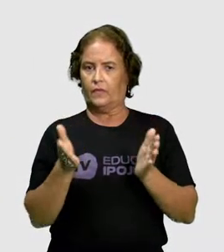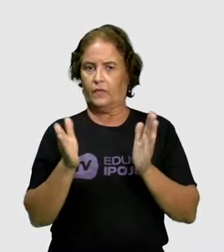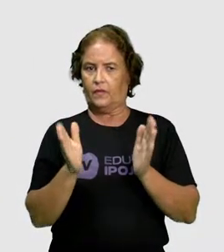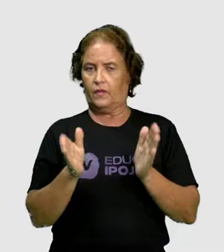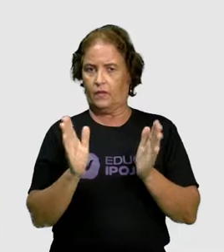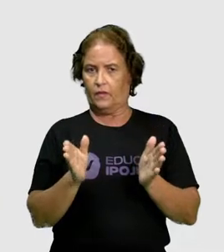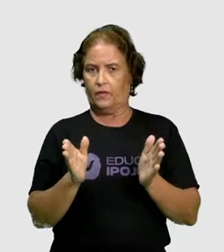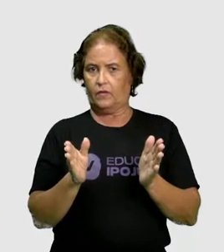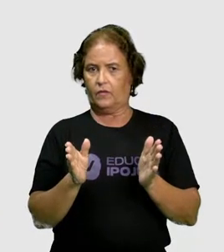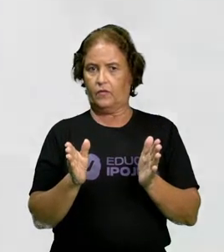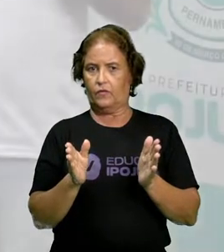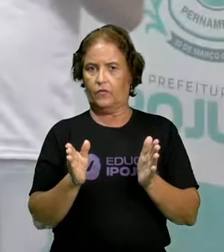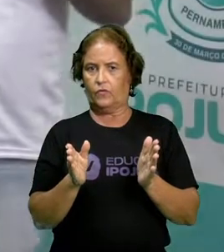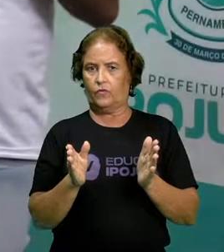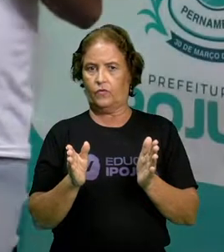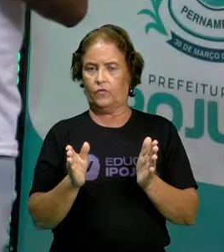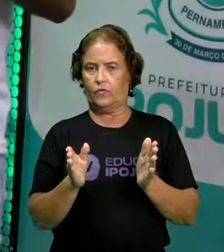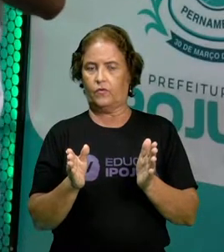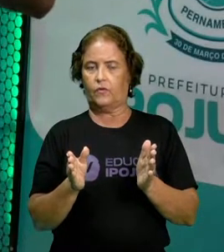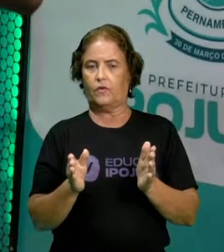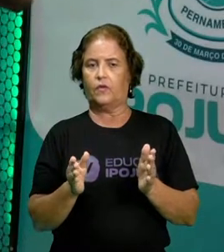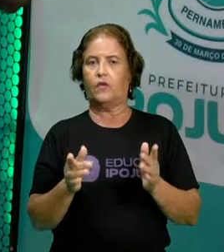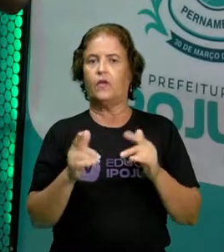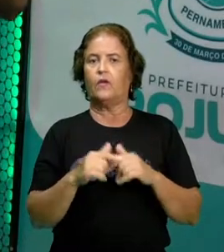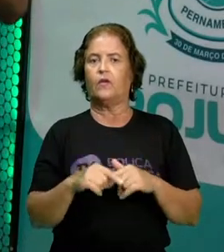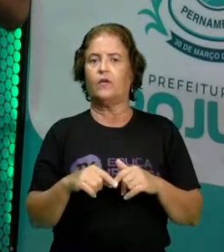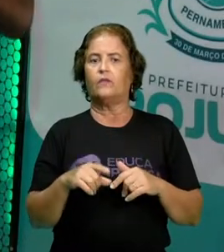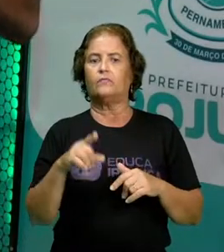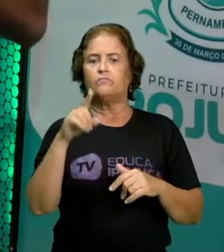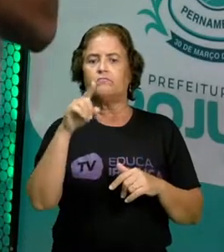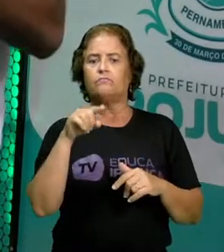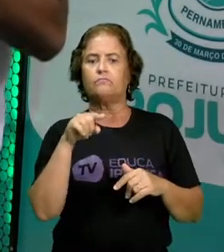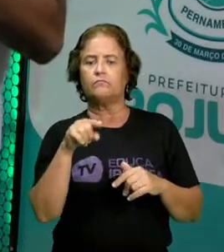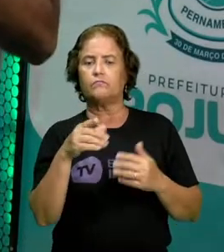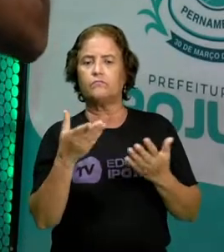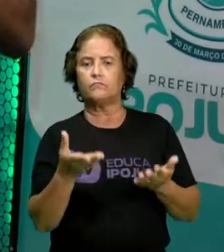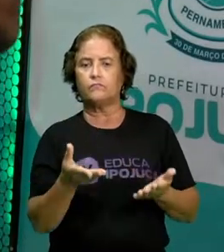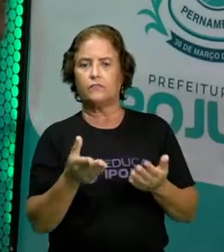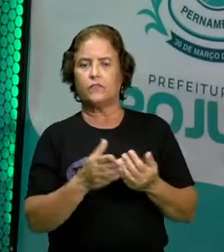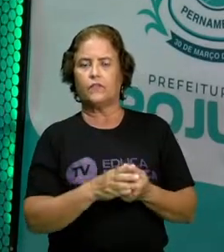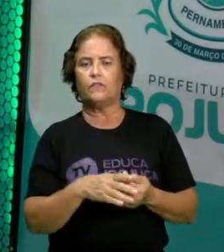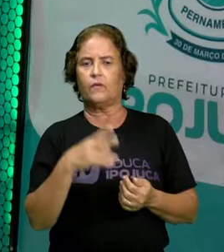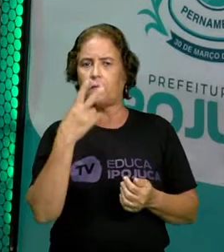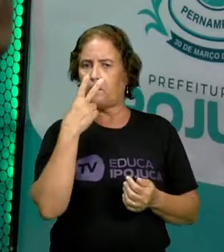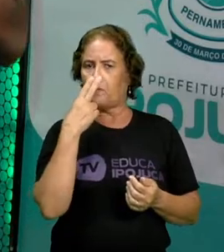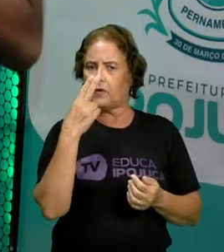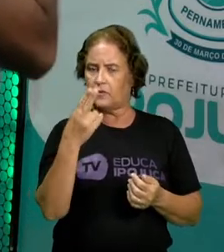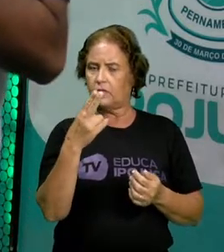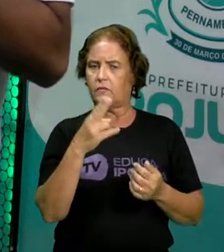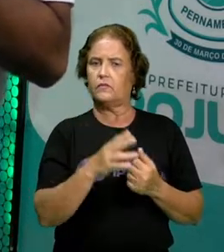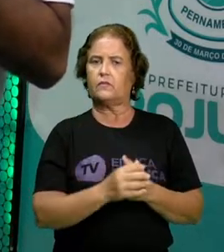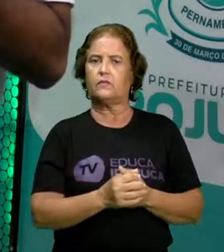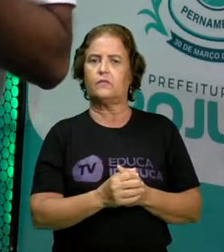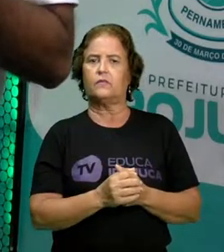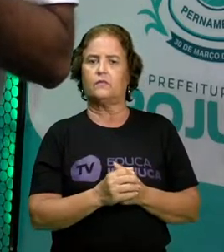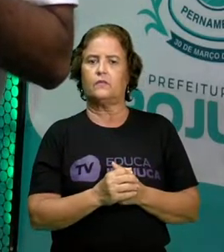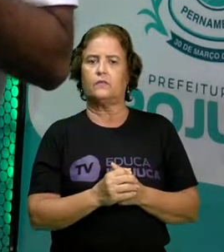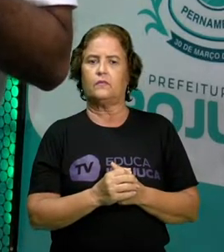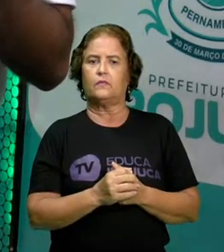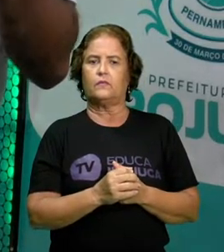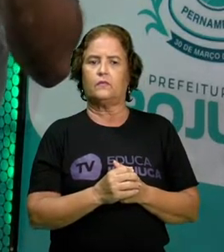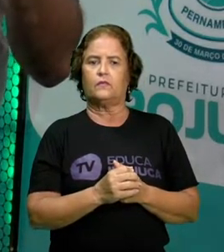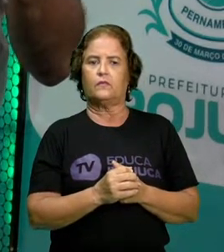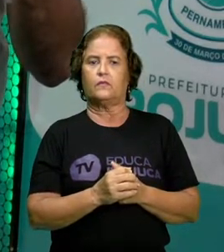a forma interrogativa. Para fazer a forma interrogativa, é bem parecida com a maneira